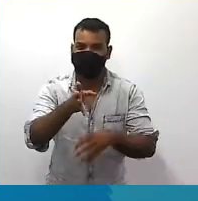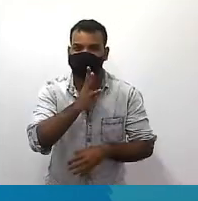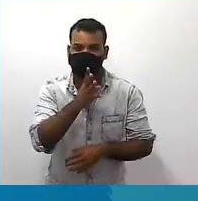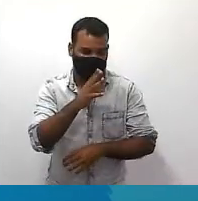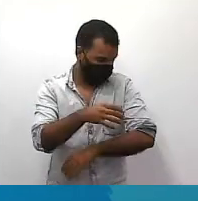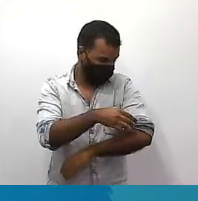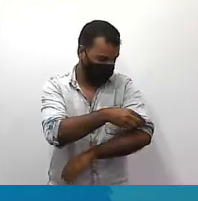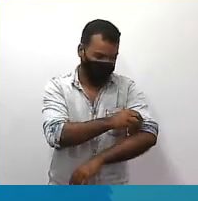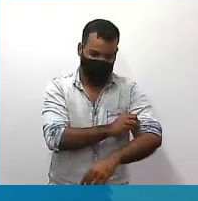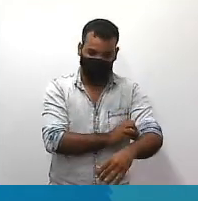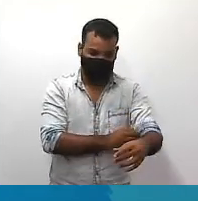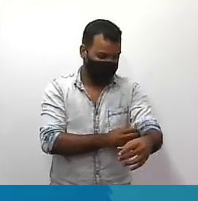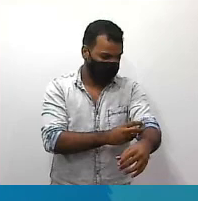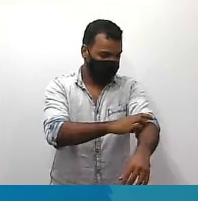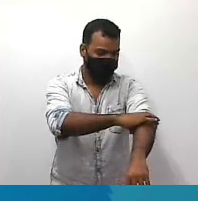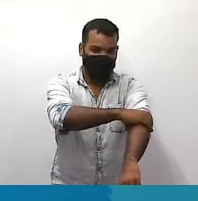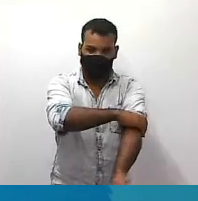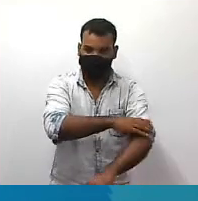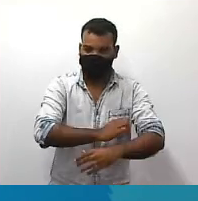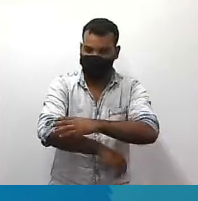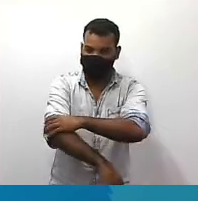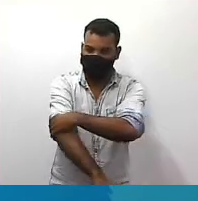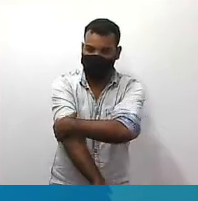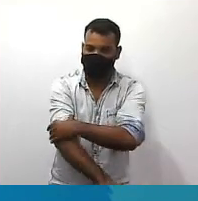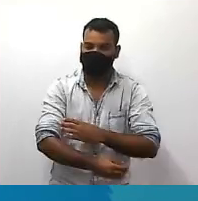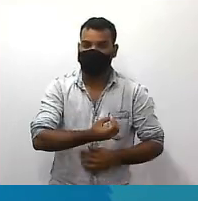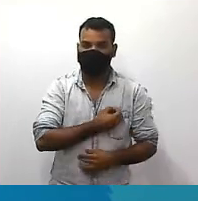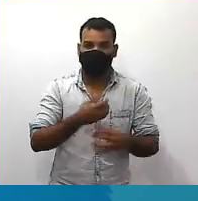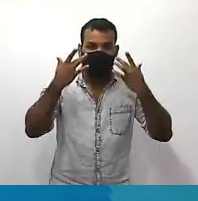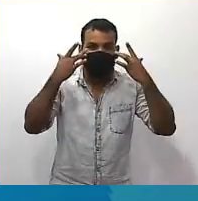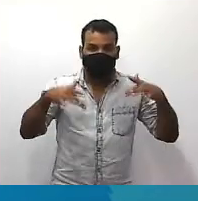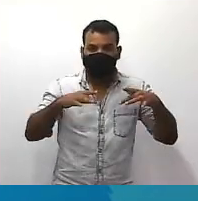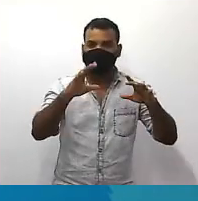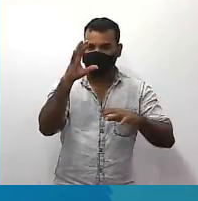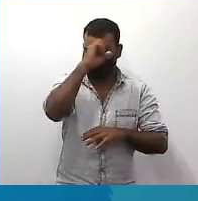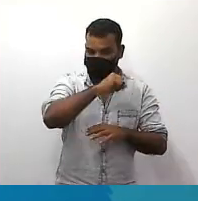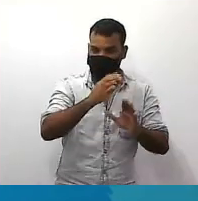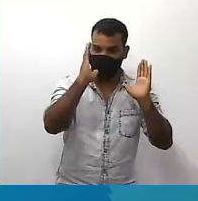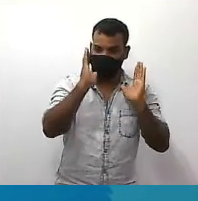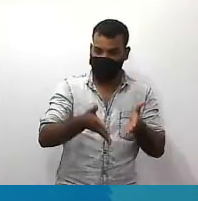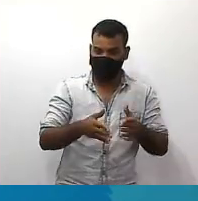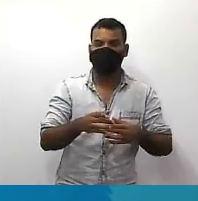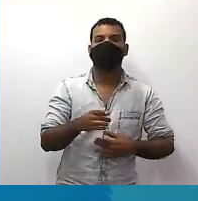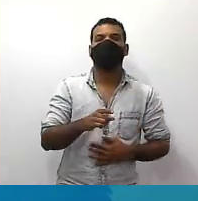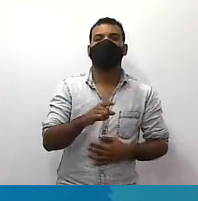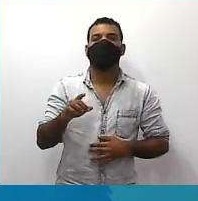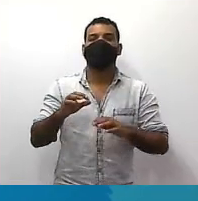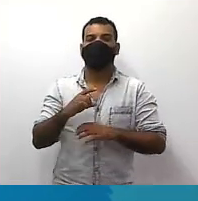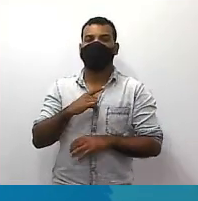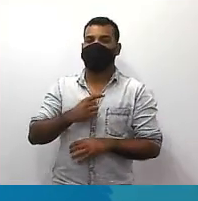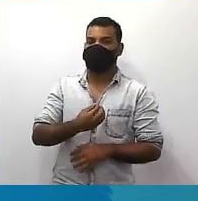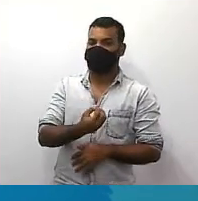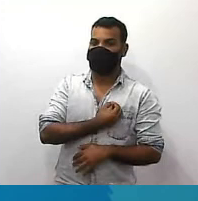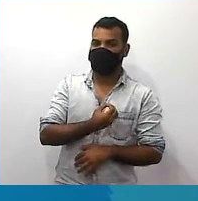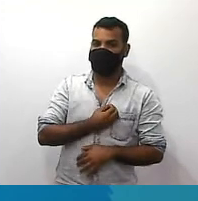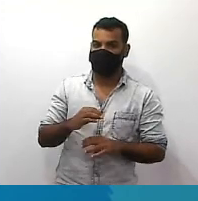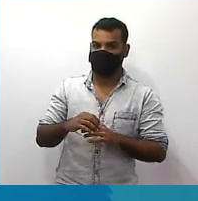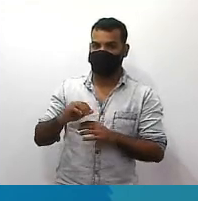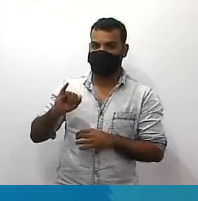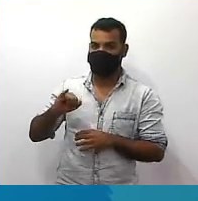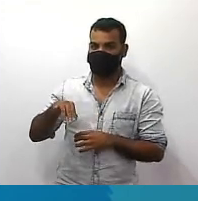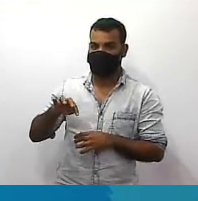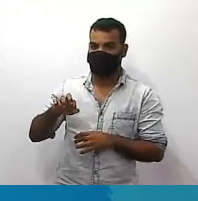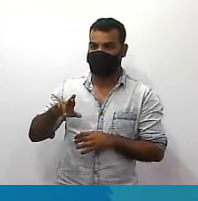número natural ok depois seja aprenderam na reta numérica os números inteiros